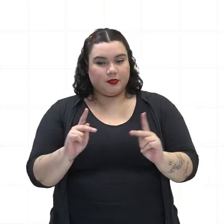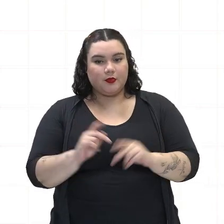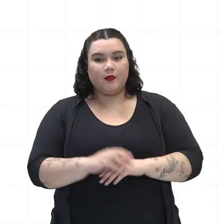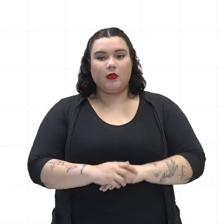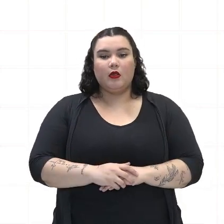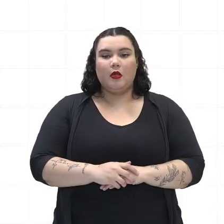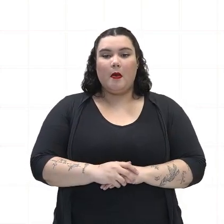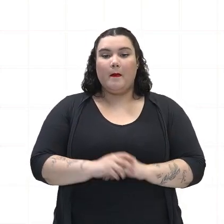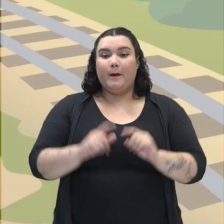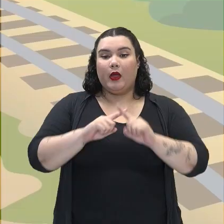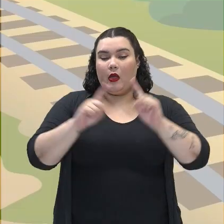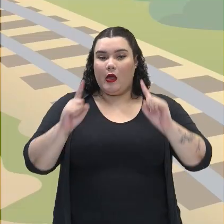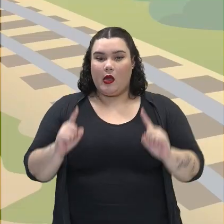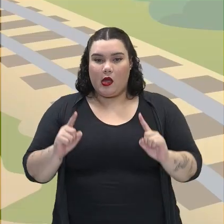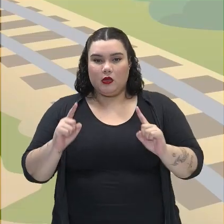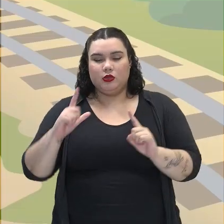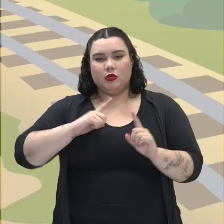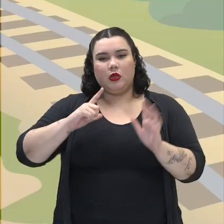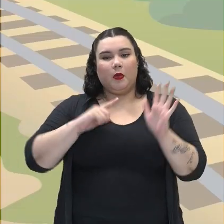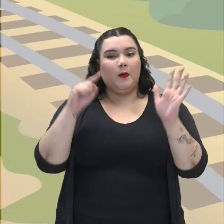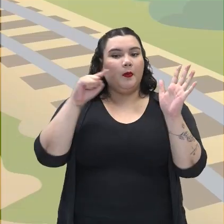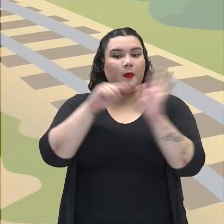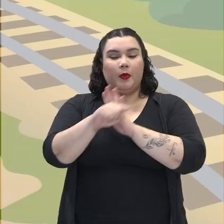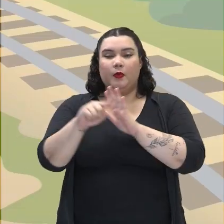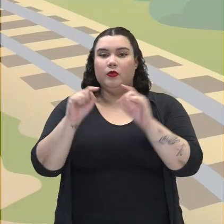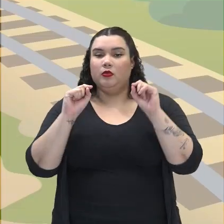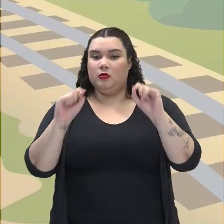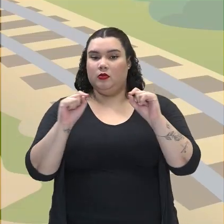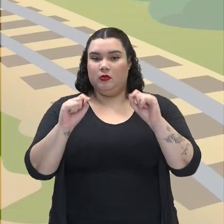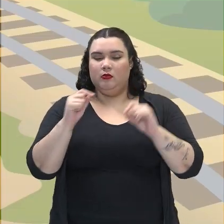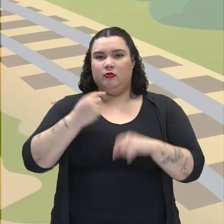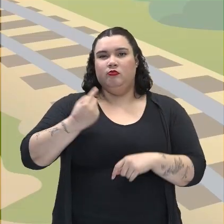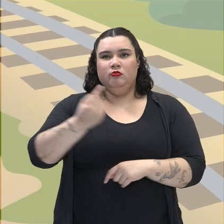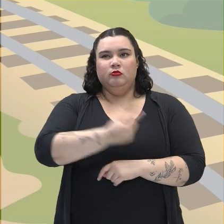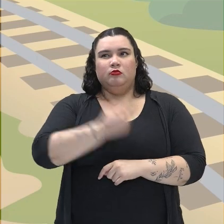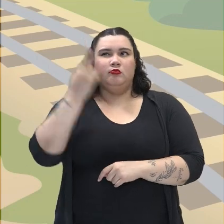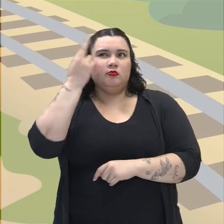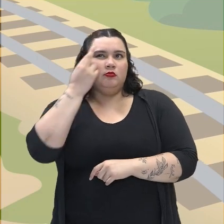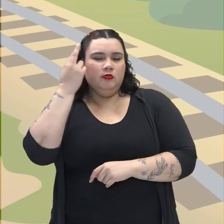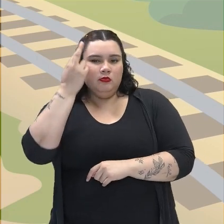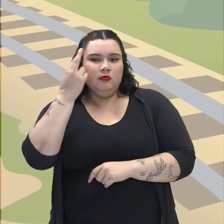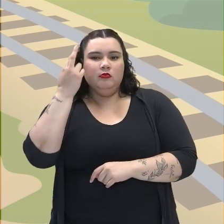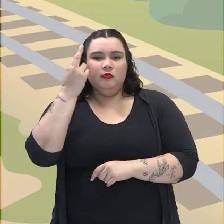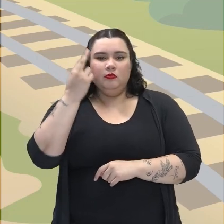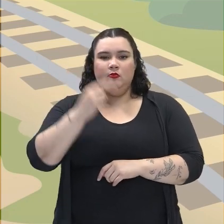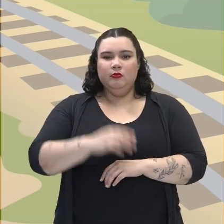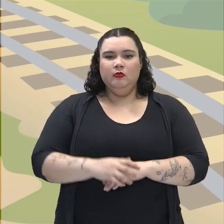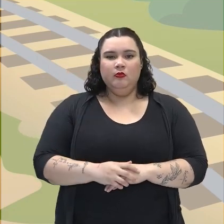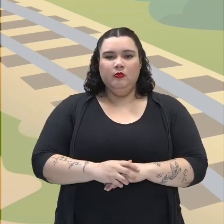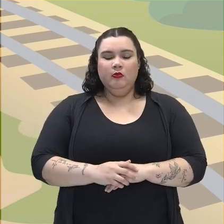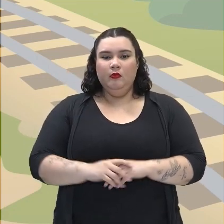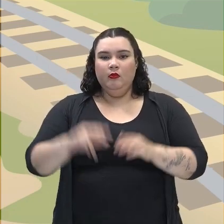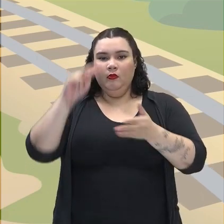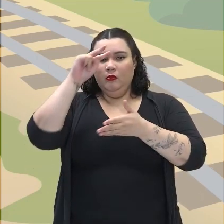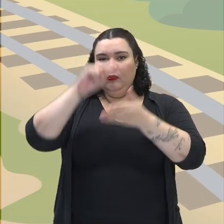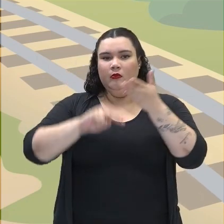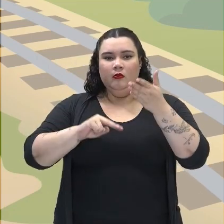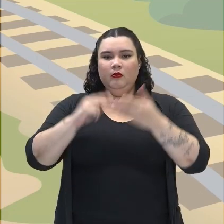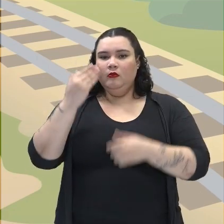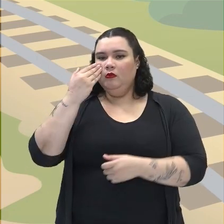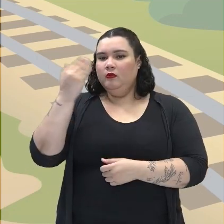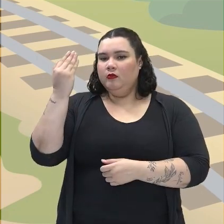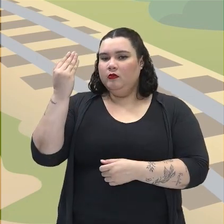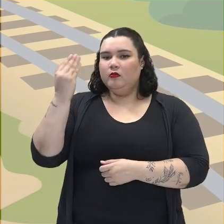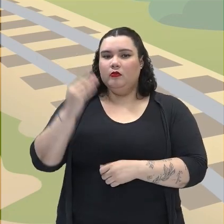Mas, baseado nisso, eu tenho uma pergunta para vocês, para a gente refletir um pouco. Leia comigo aqui, nossa